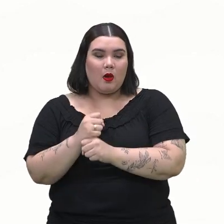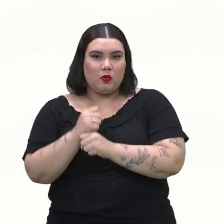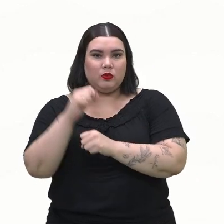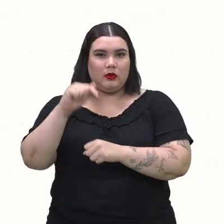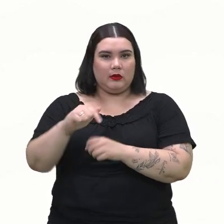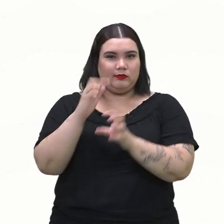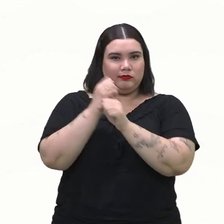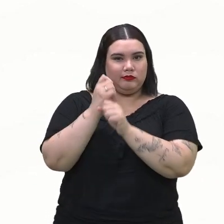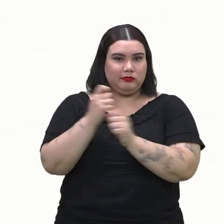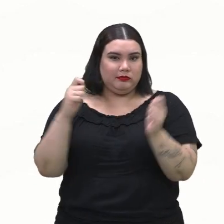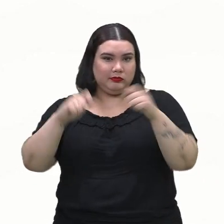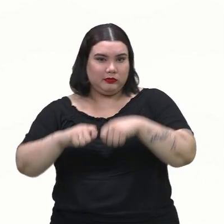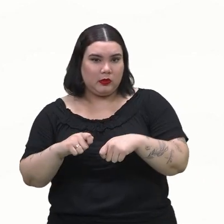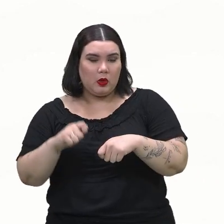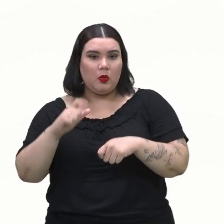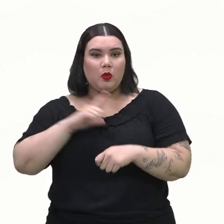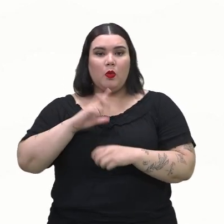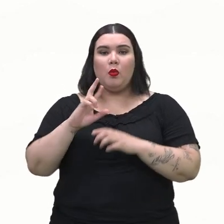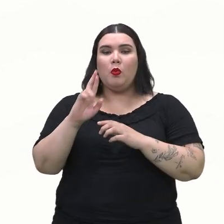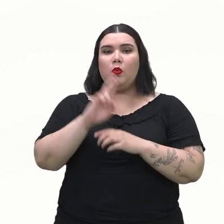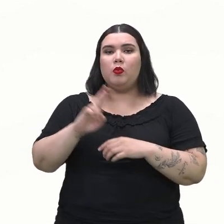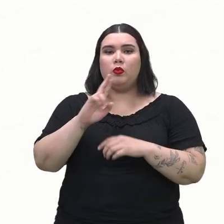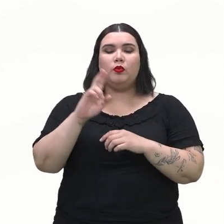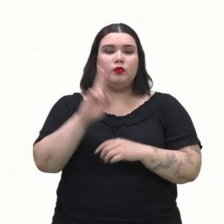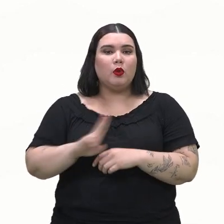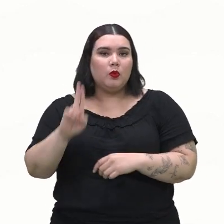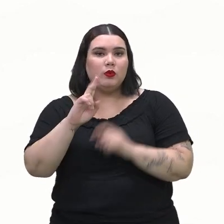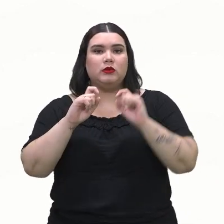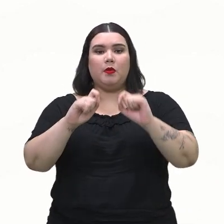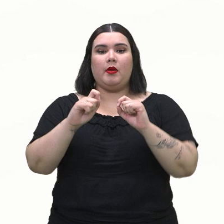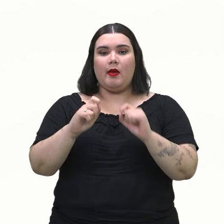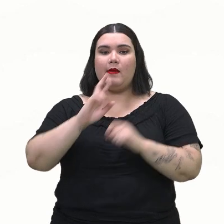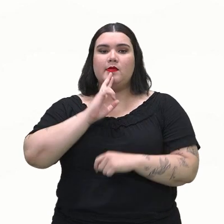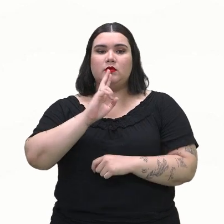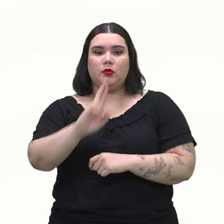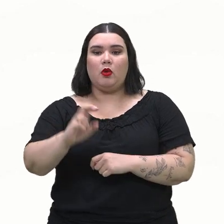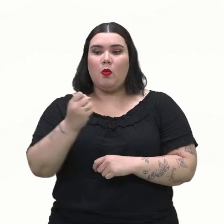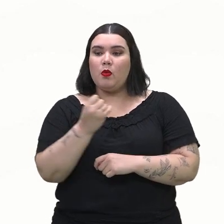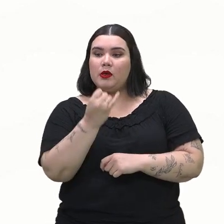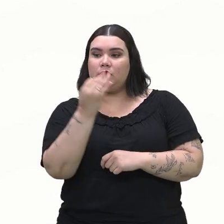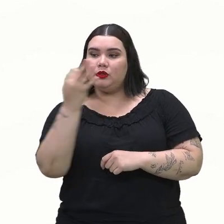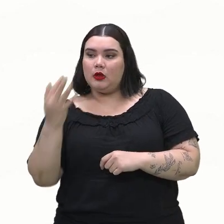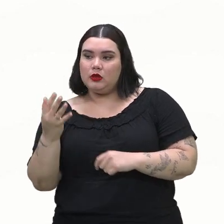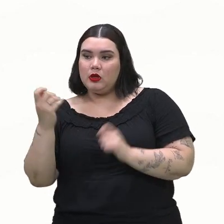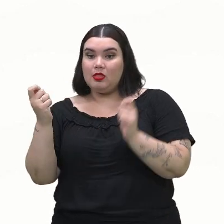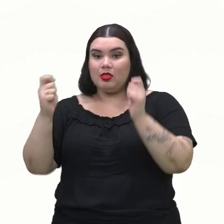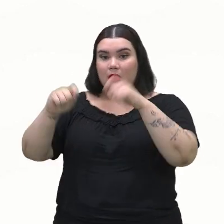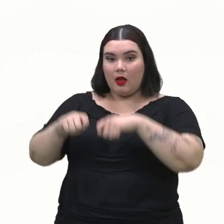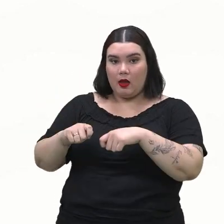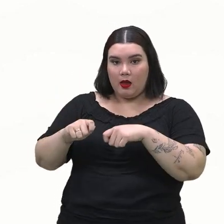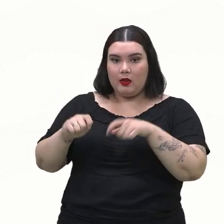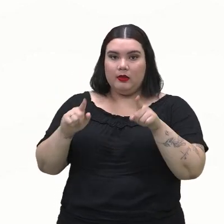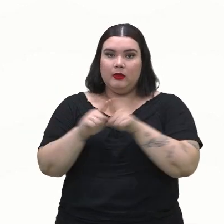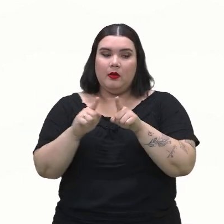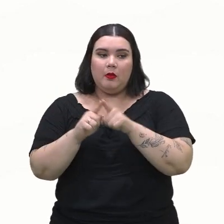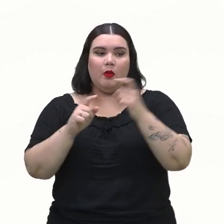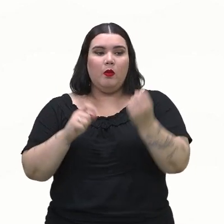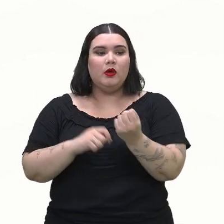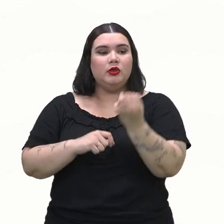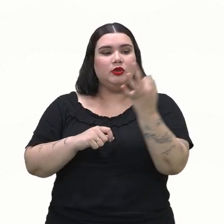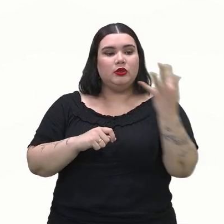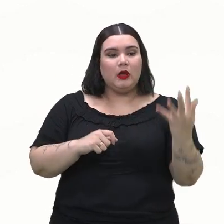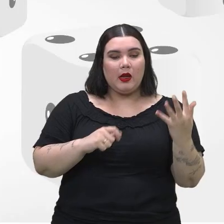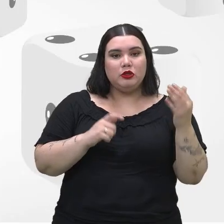um evento é realizado pela razão entre o número de casos favoráveis ao evento e o número de casos